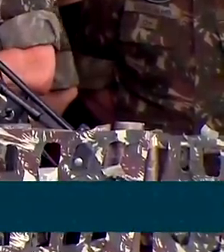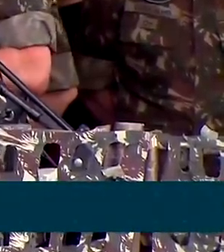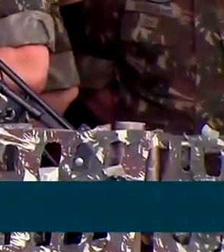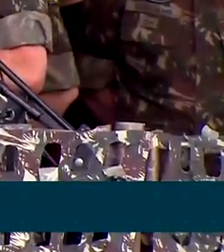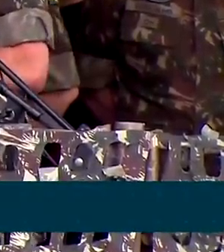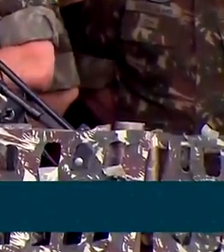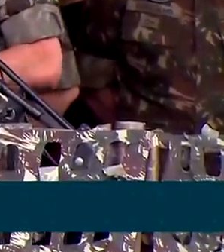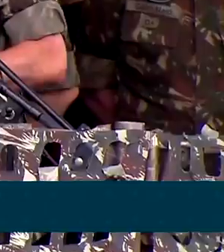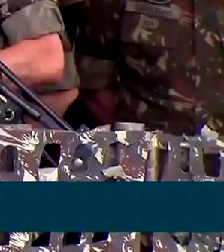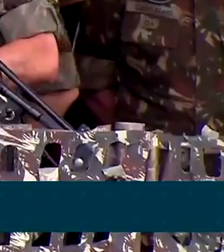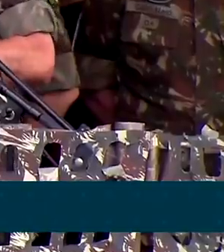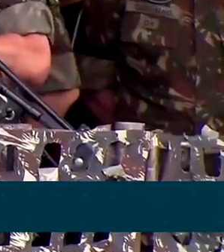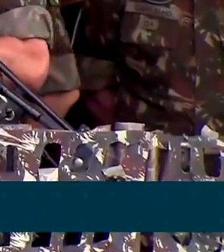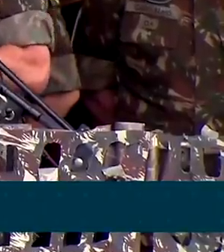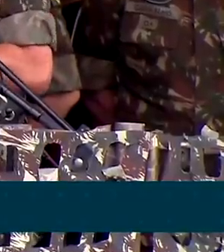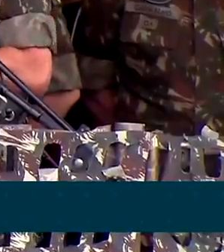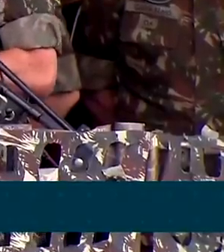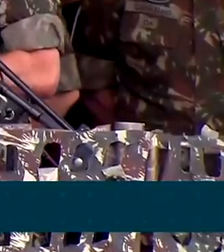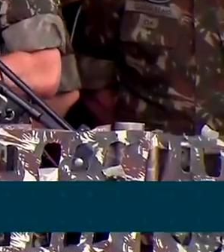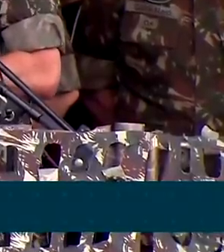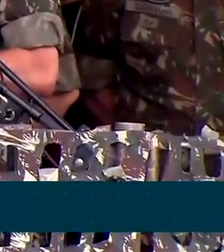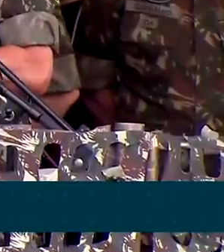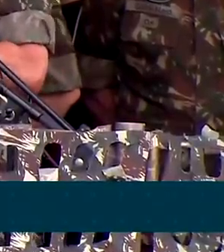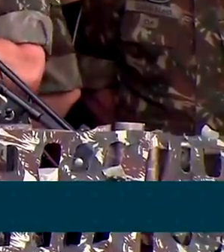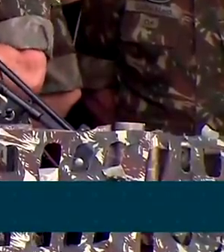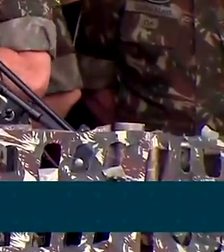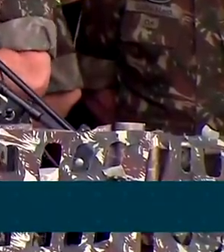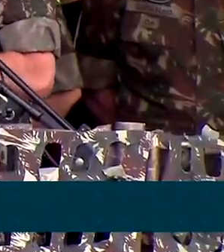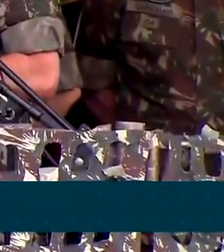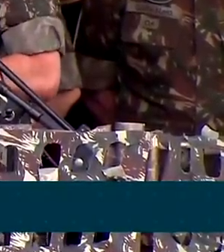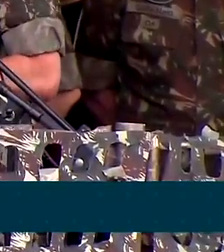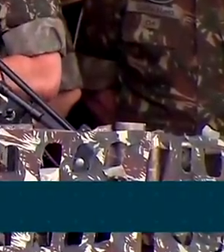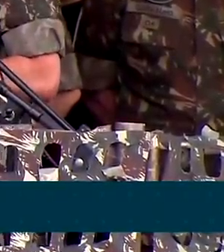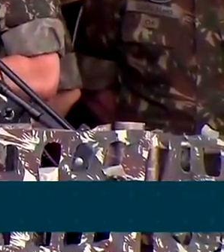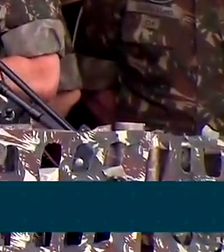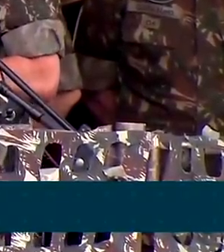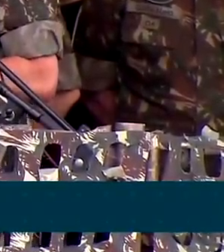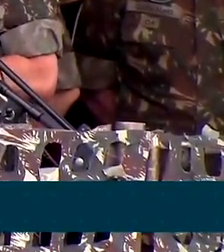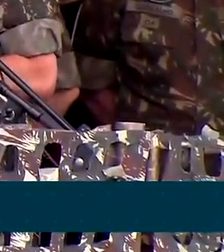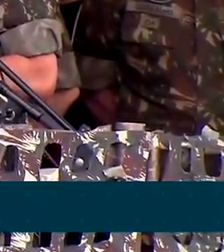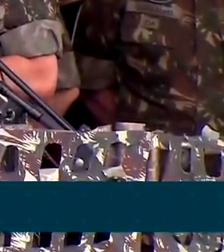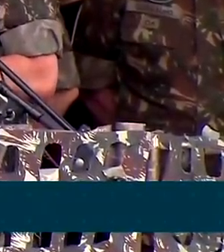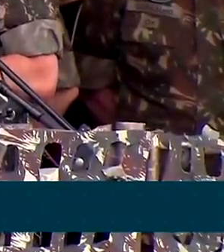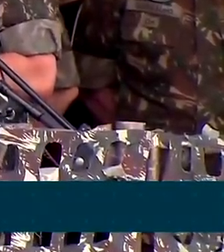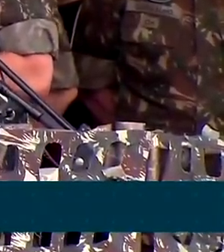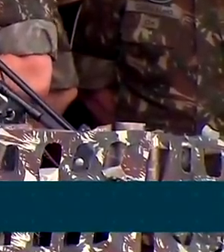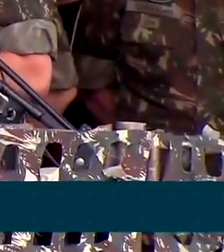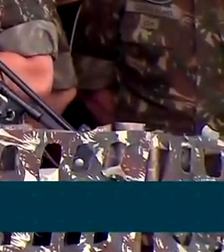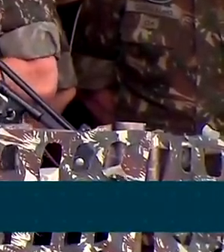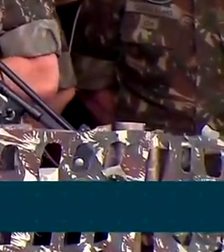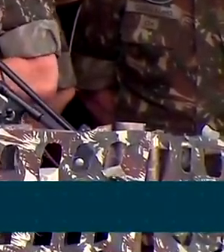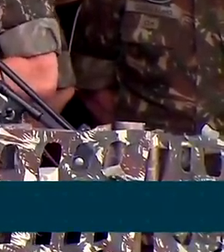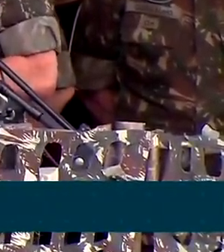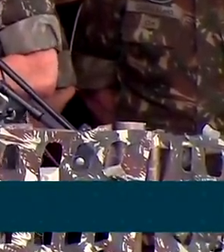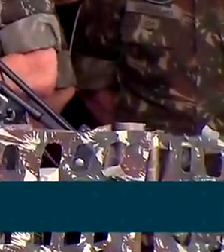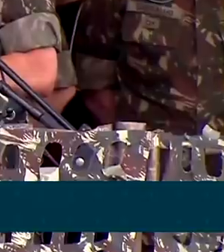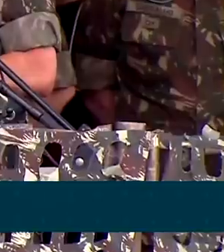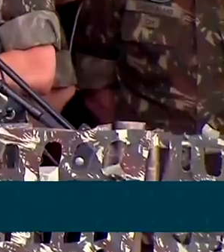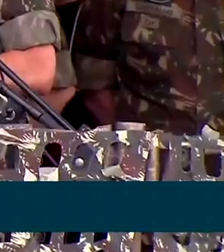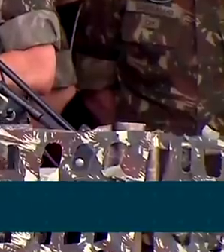motivando a geração de empregos e de renda, impulsionando a economia local,